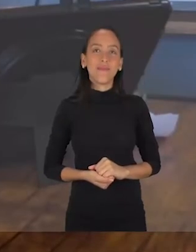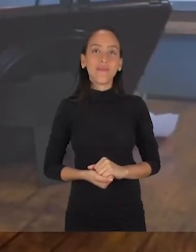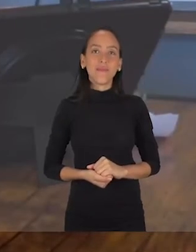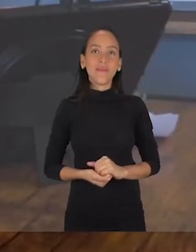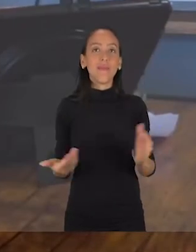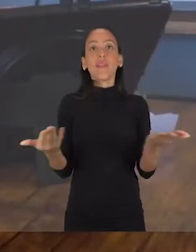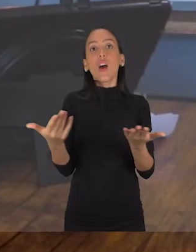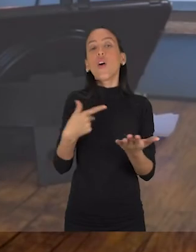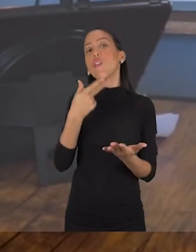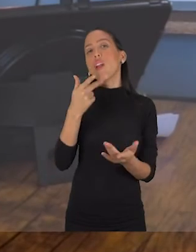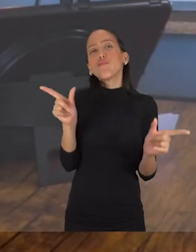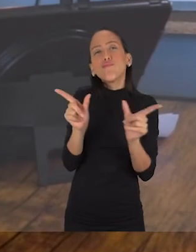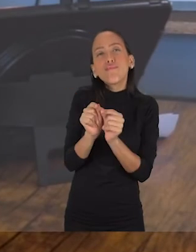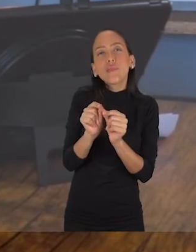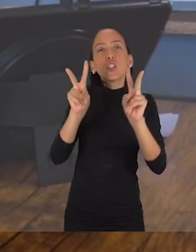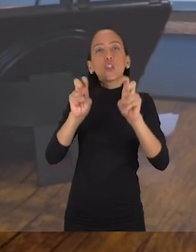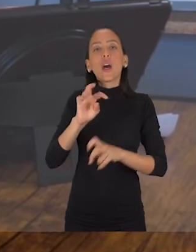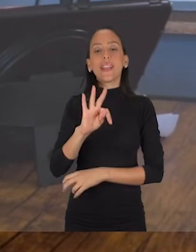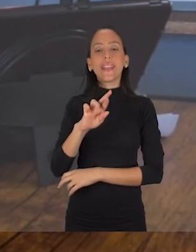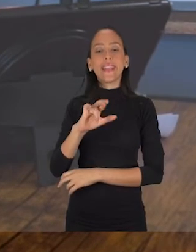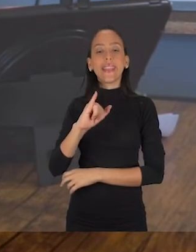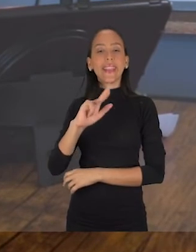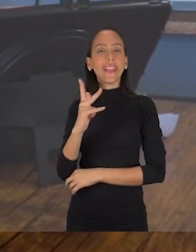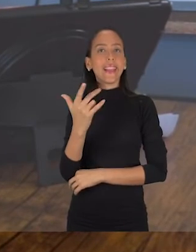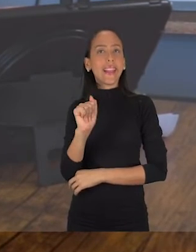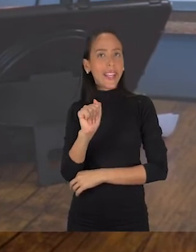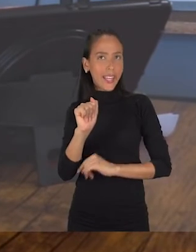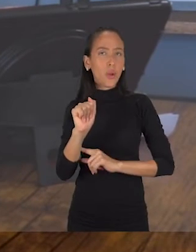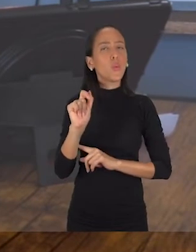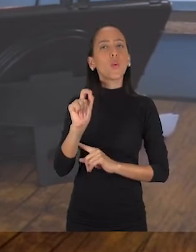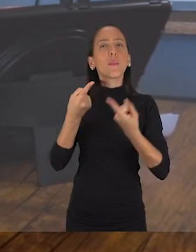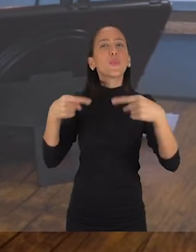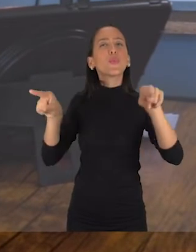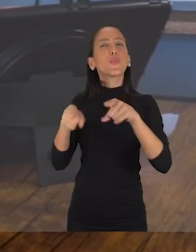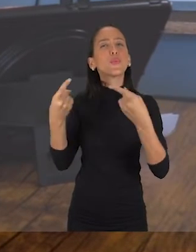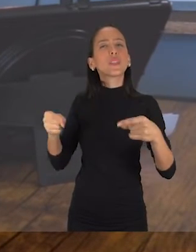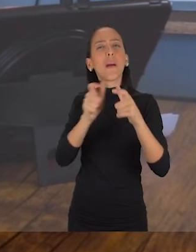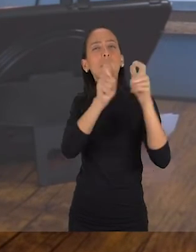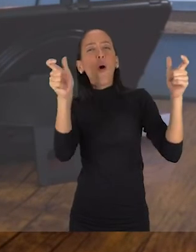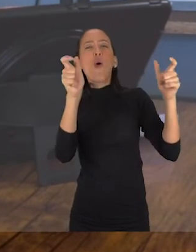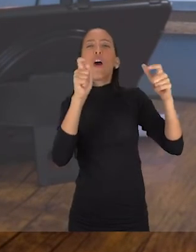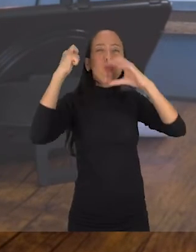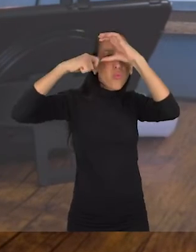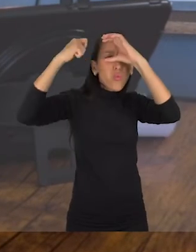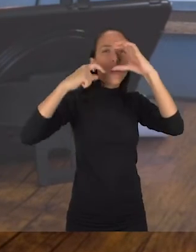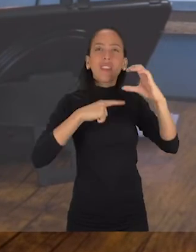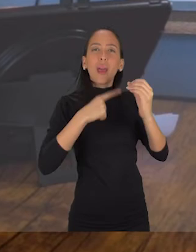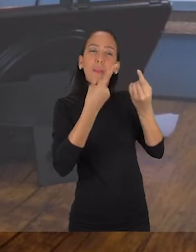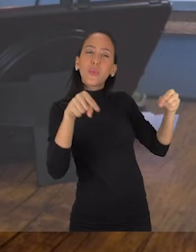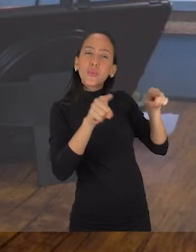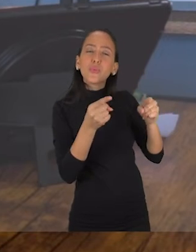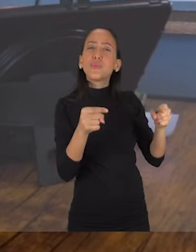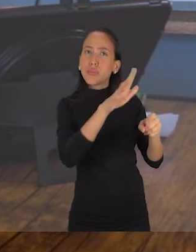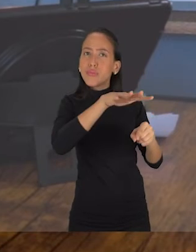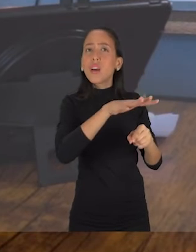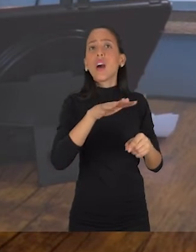finalizar, queria só falar rapidinho sobre trilha. A maioria dos vídeos que a gente vê na internet são vídeos trilhados. E, quando você trabalha com cultura, com